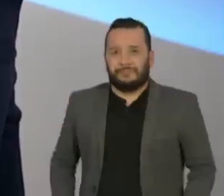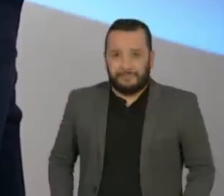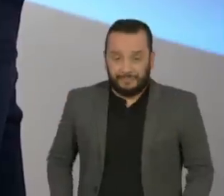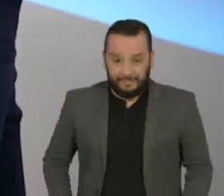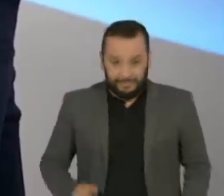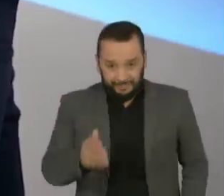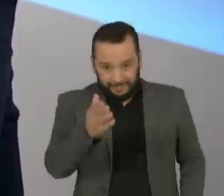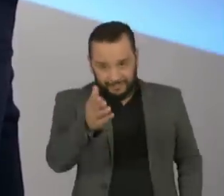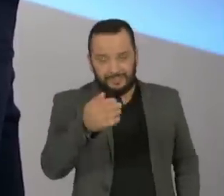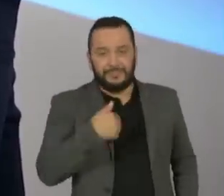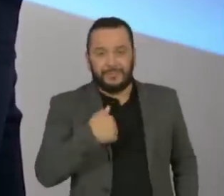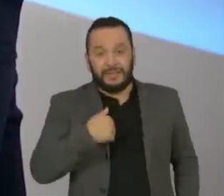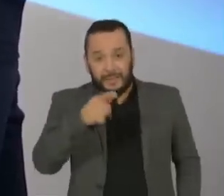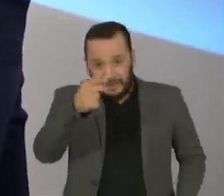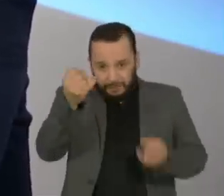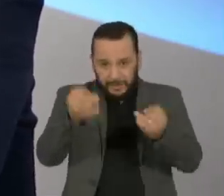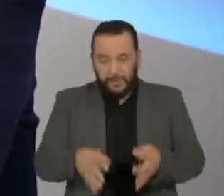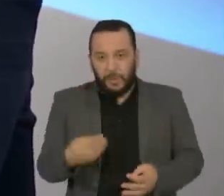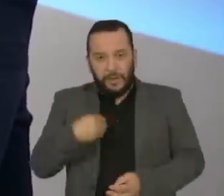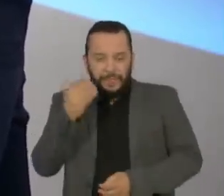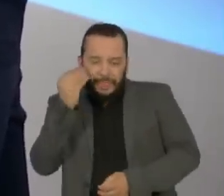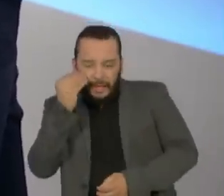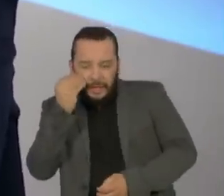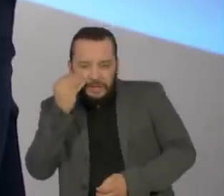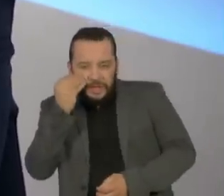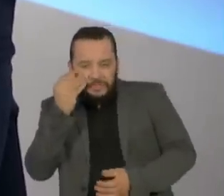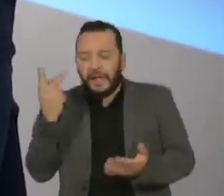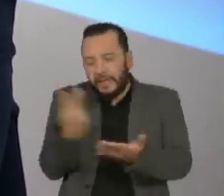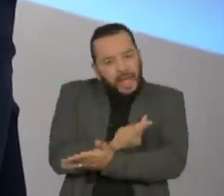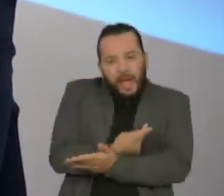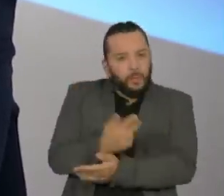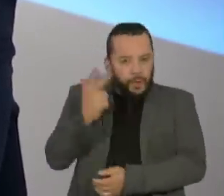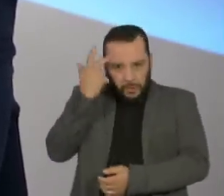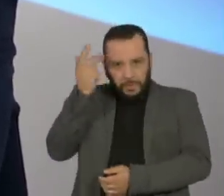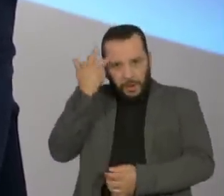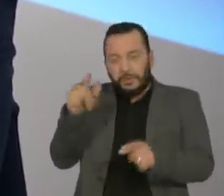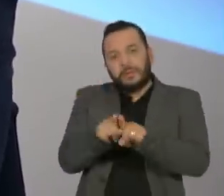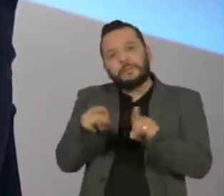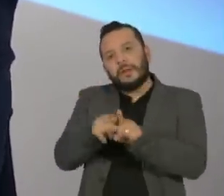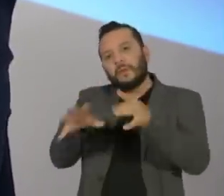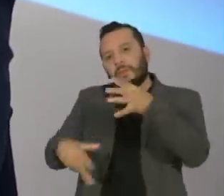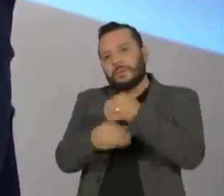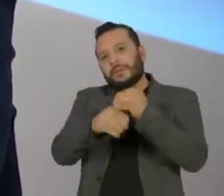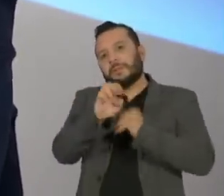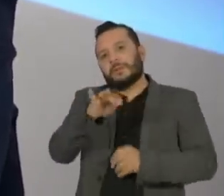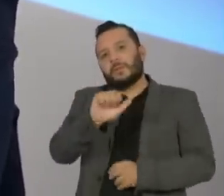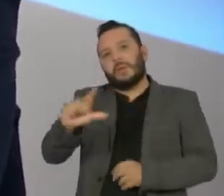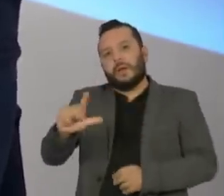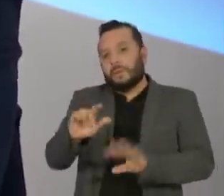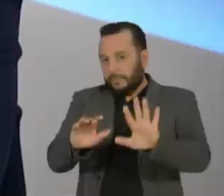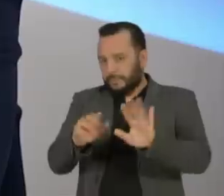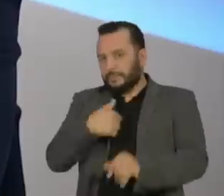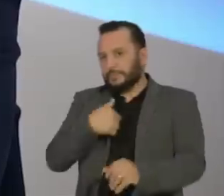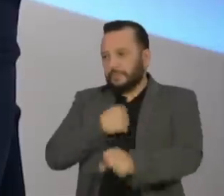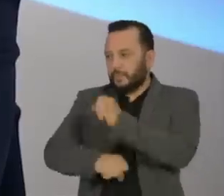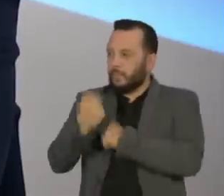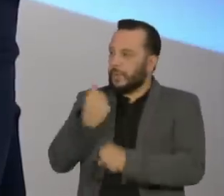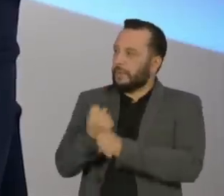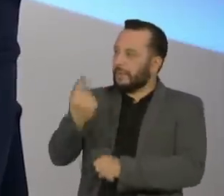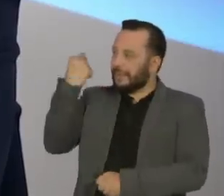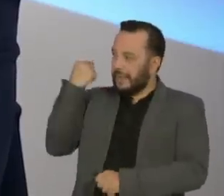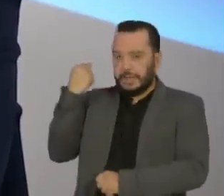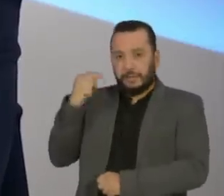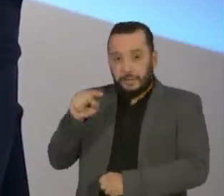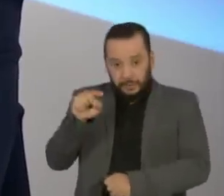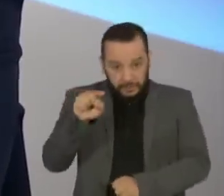aproveitando em tentativa e erro, aproveitando também a pergunta do Emanuel, no começo do ano passado, um pouco mais de um ano atrás,